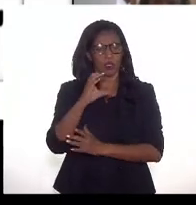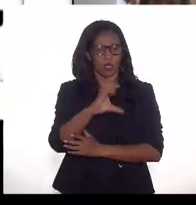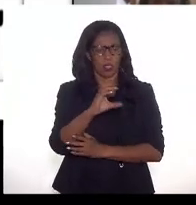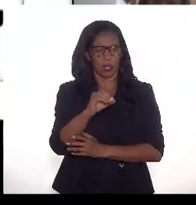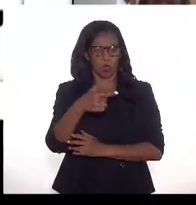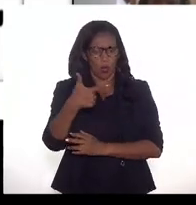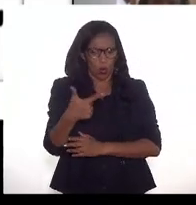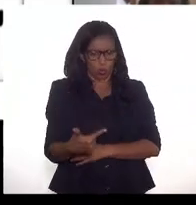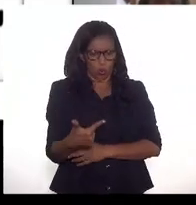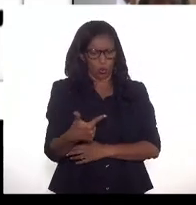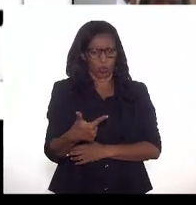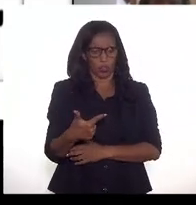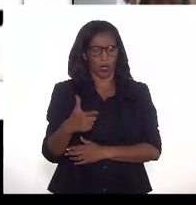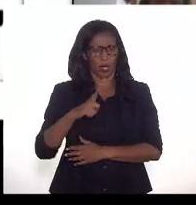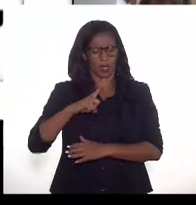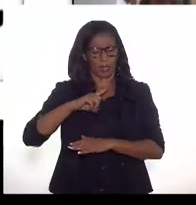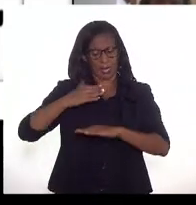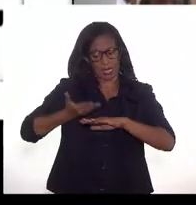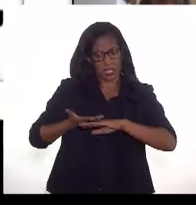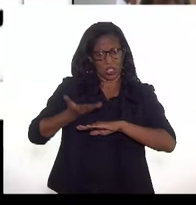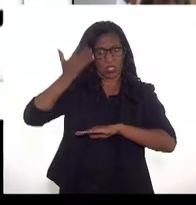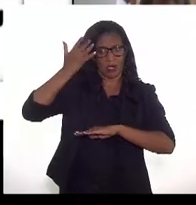possuem sistema de separação.